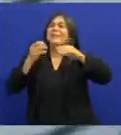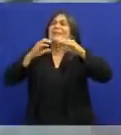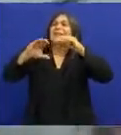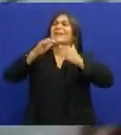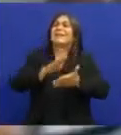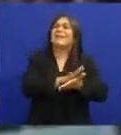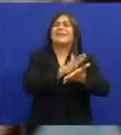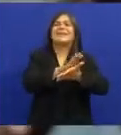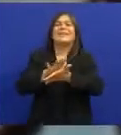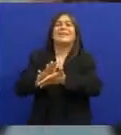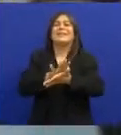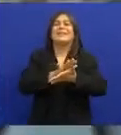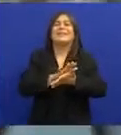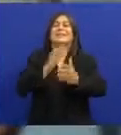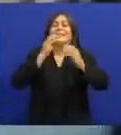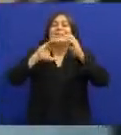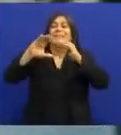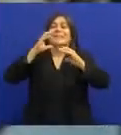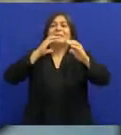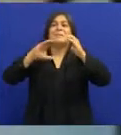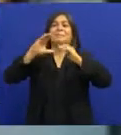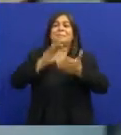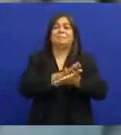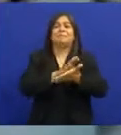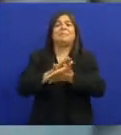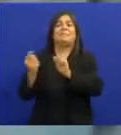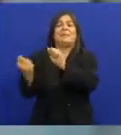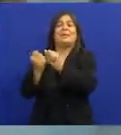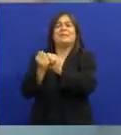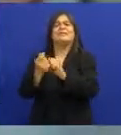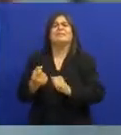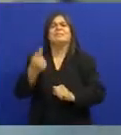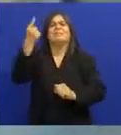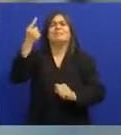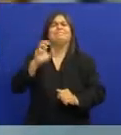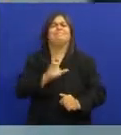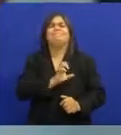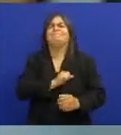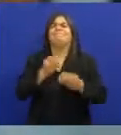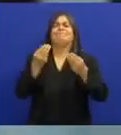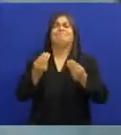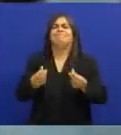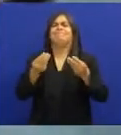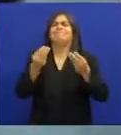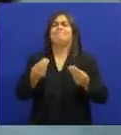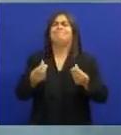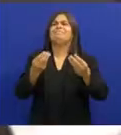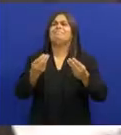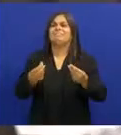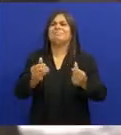Jackson do pandeiro Um dos Maiores Amores